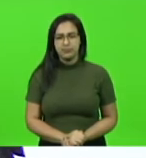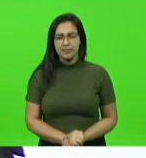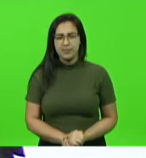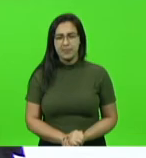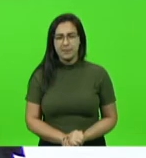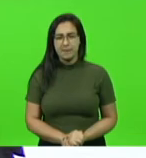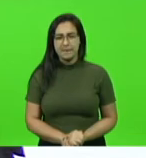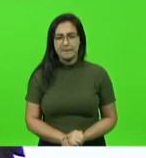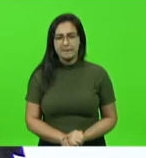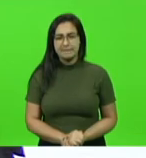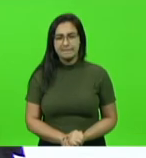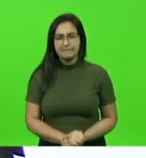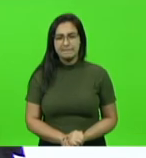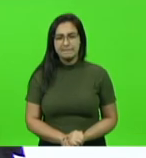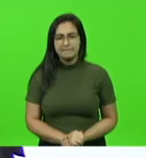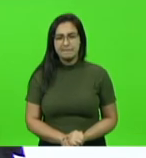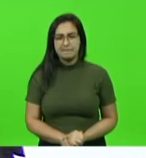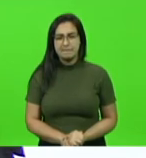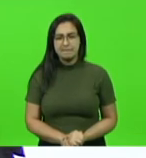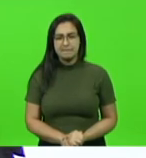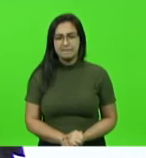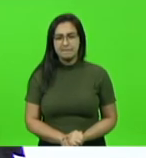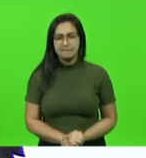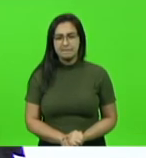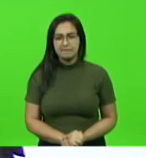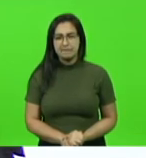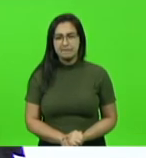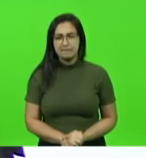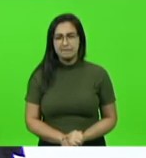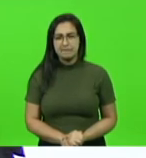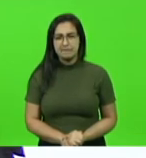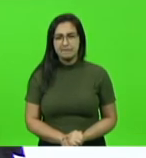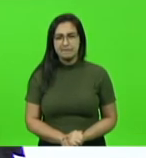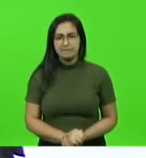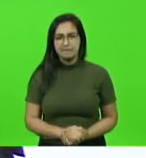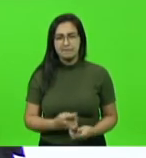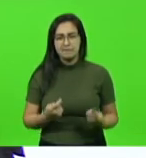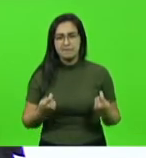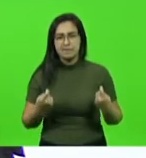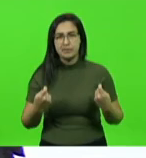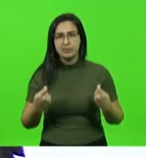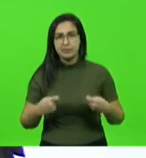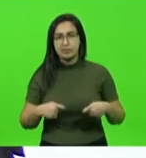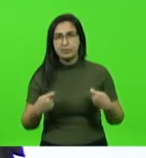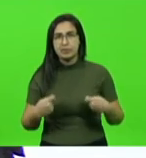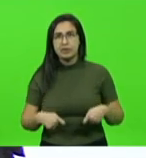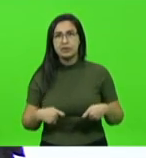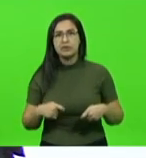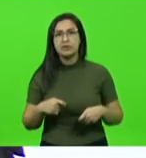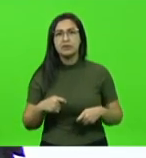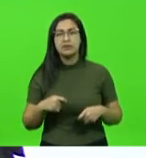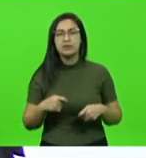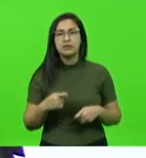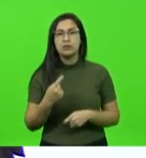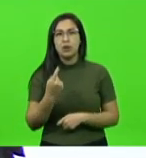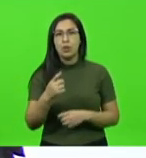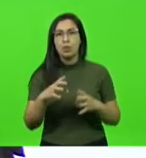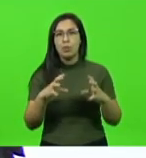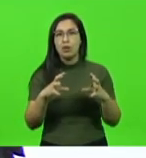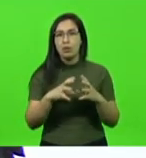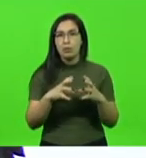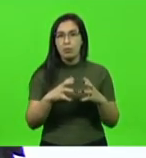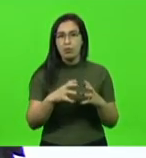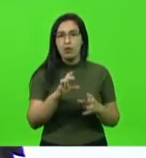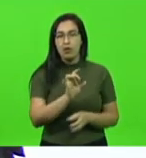eu estou fazendo um projeto de vôlei só que a gente precisa de pelo menos uma bola por dupla né